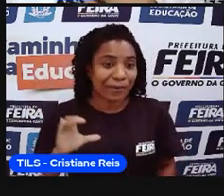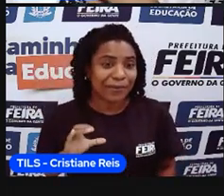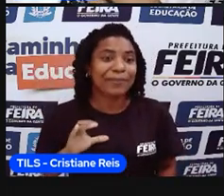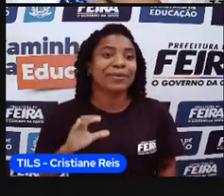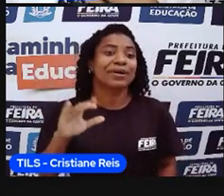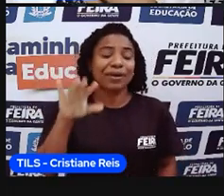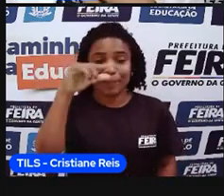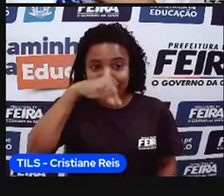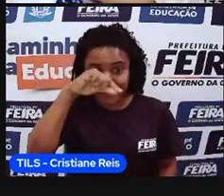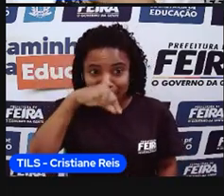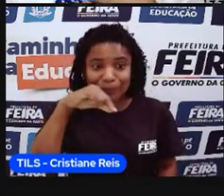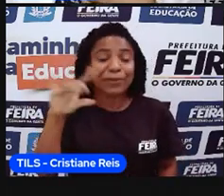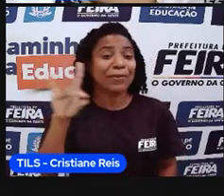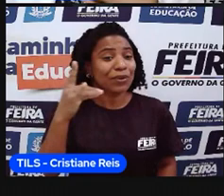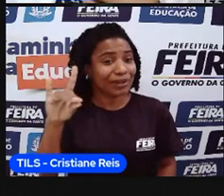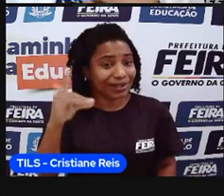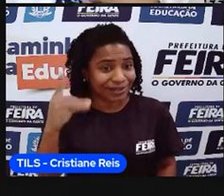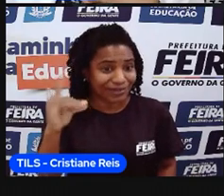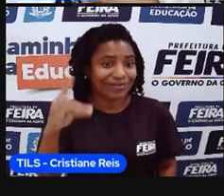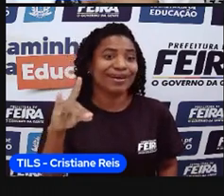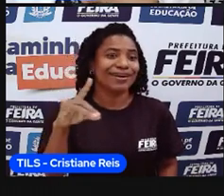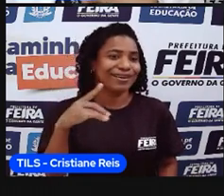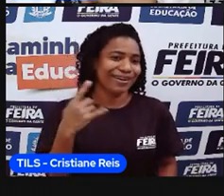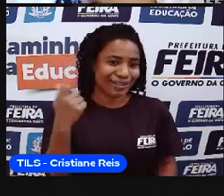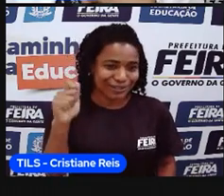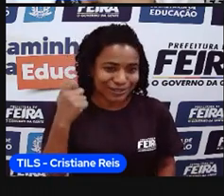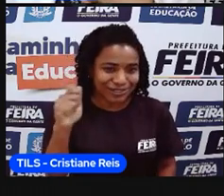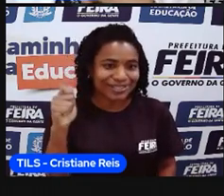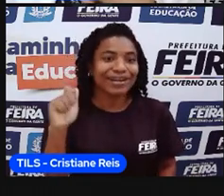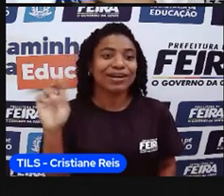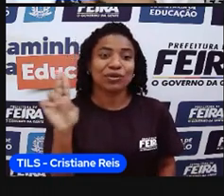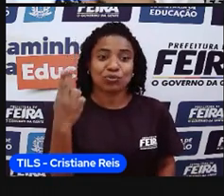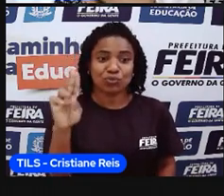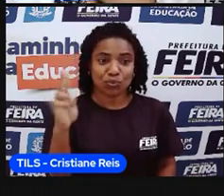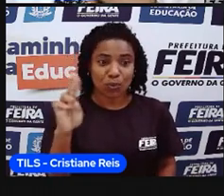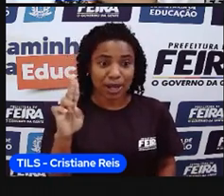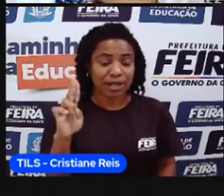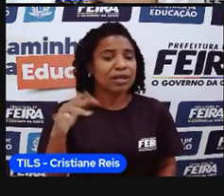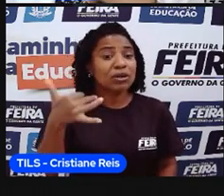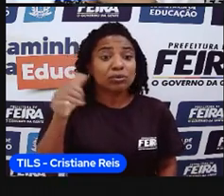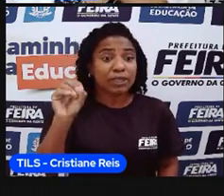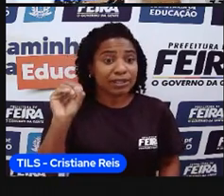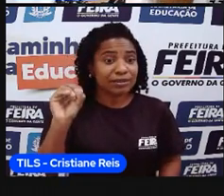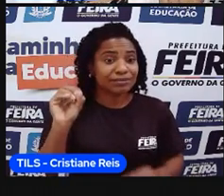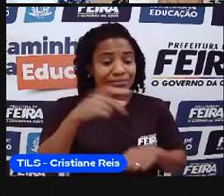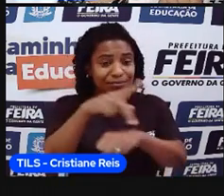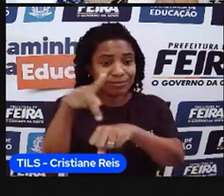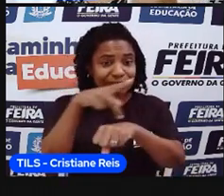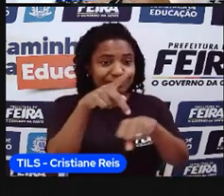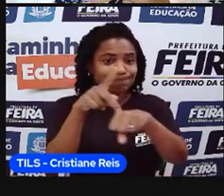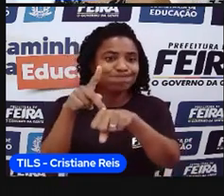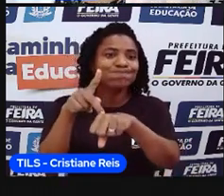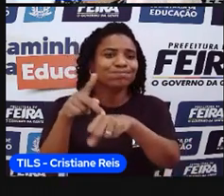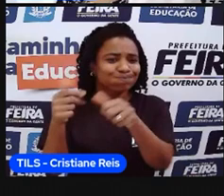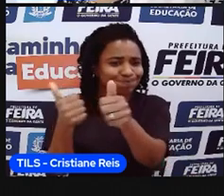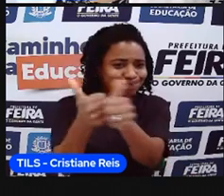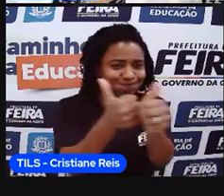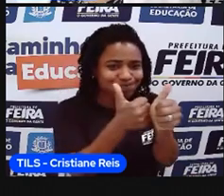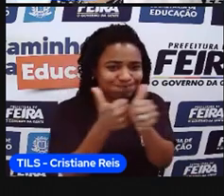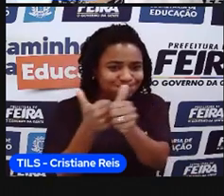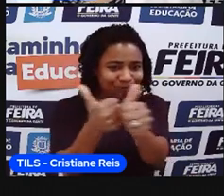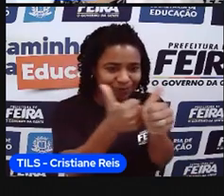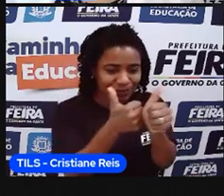Bolívia, Paraguai, Argentina e Uruguai. São os dez países que fazem fronteira direta, e os que não fazem, Equador e Chile.